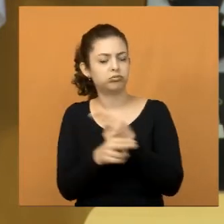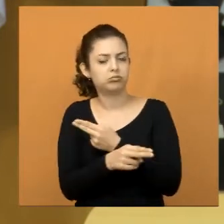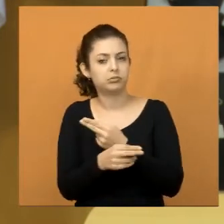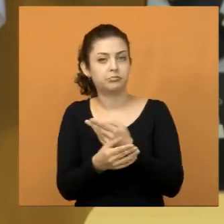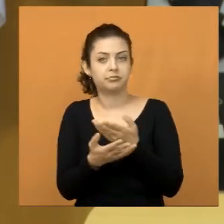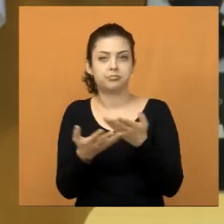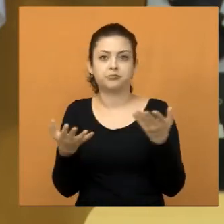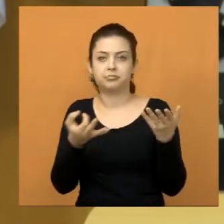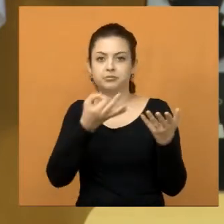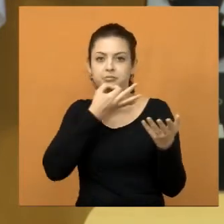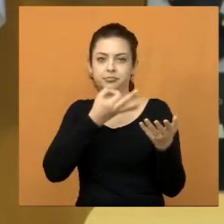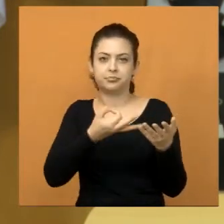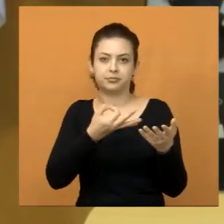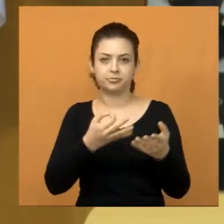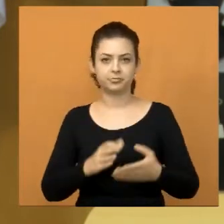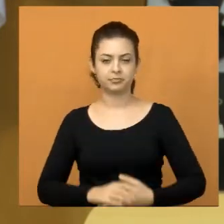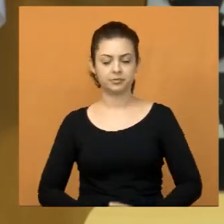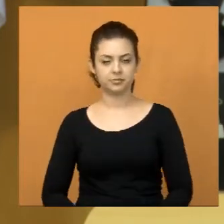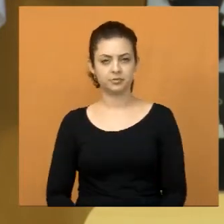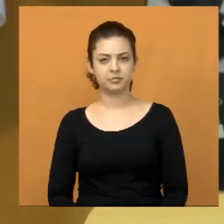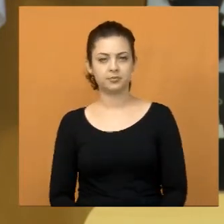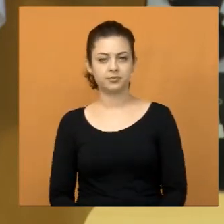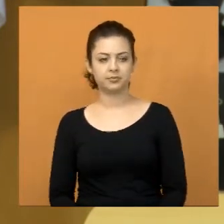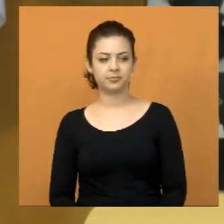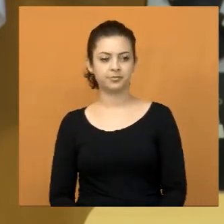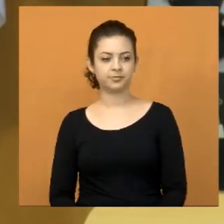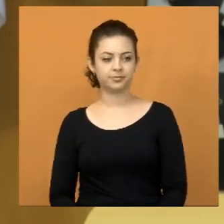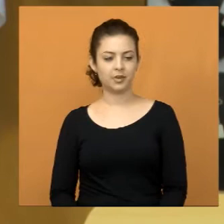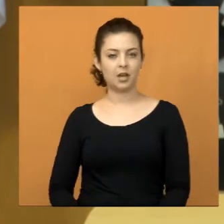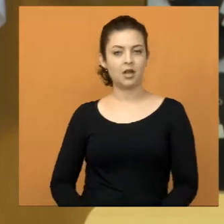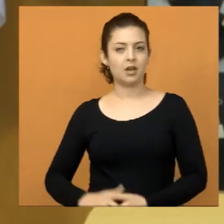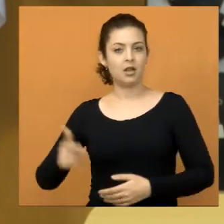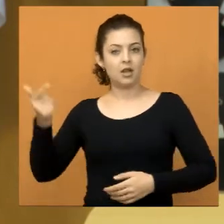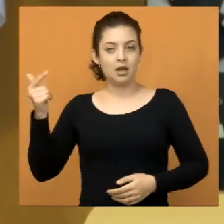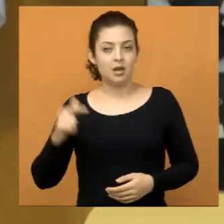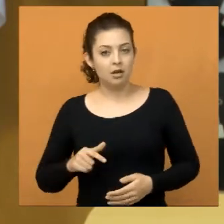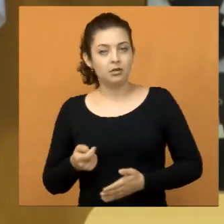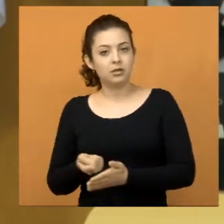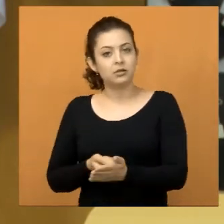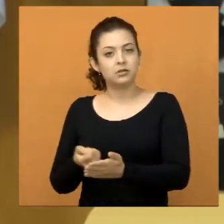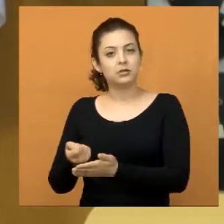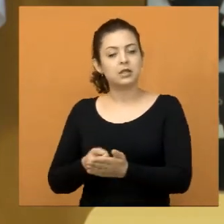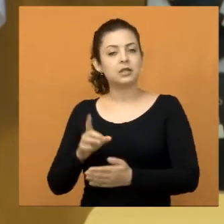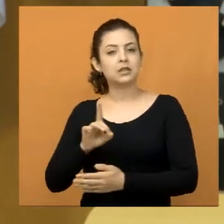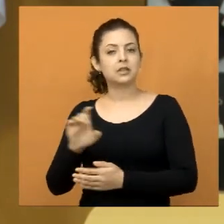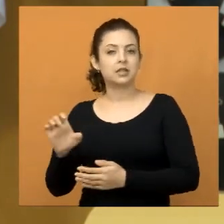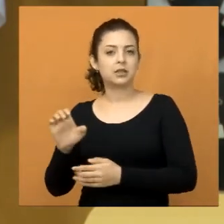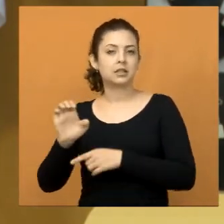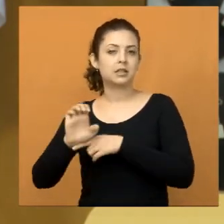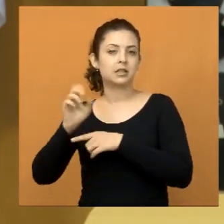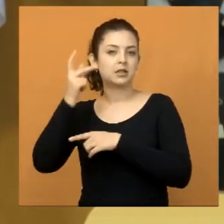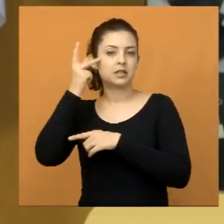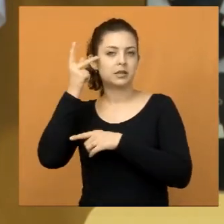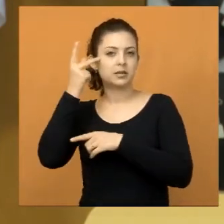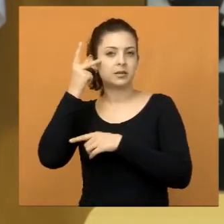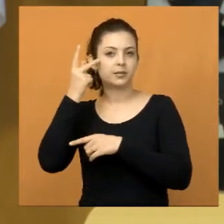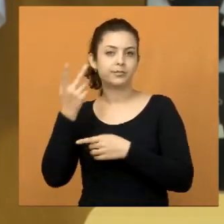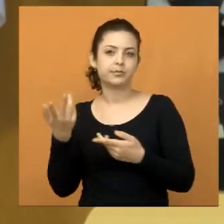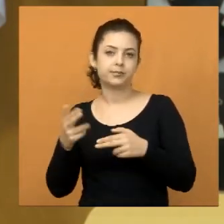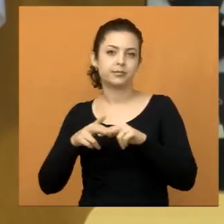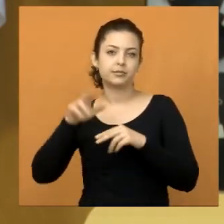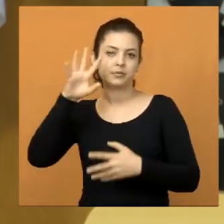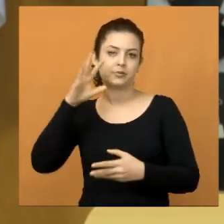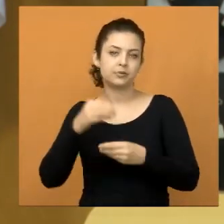Então, fica aí, aqui, ao vivo, nessa tribuna, mais uma cobrança para a diretoria de ensino do Estado de São Paulo, para que